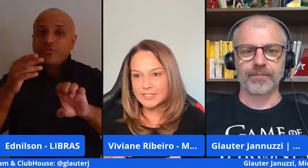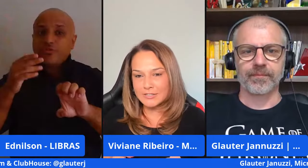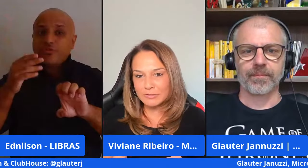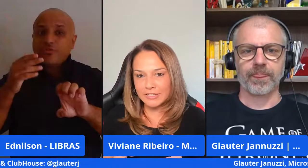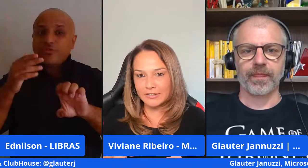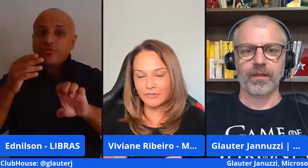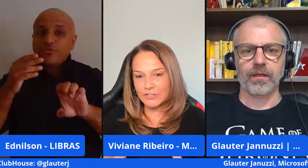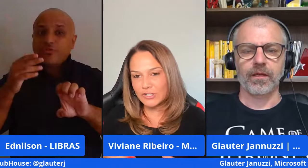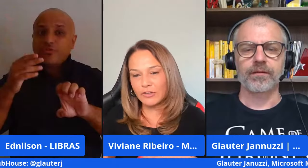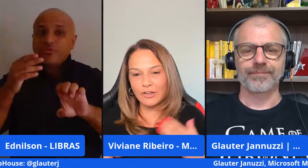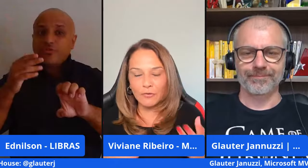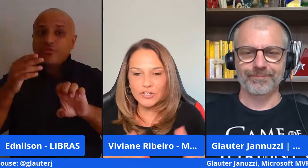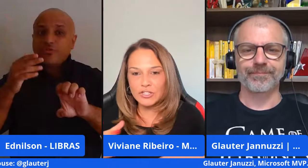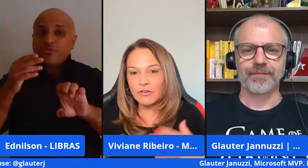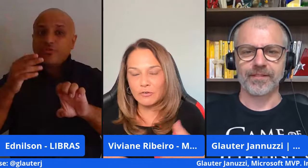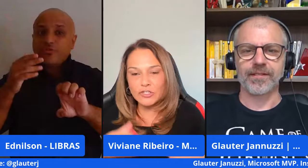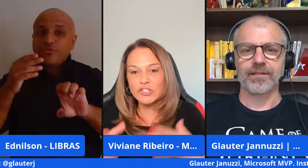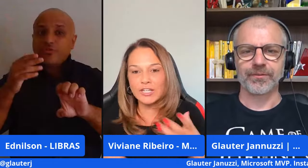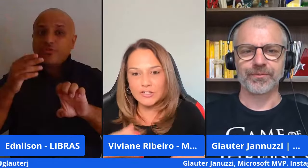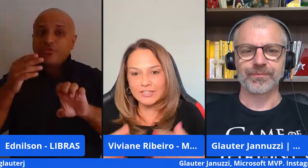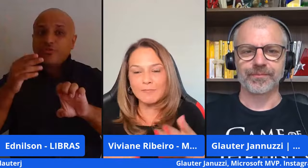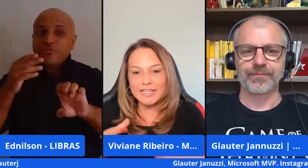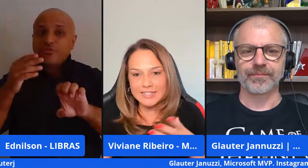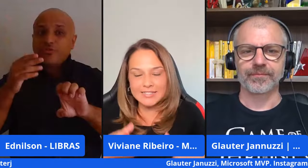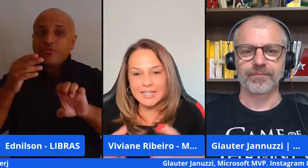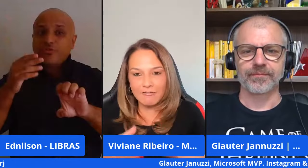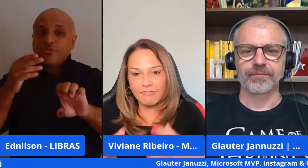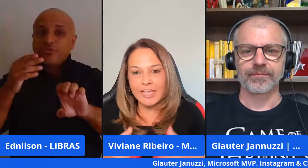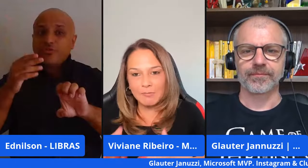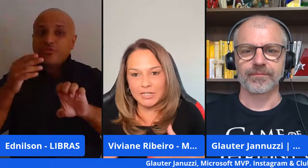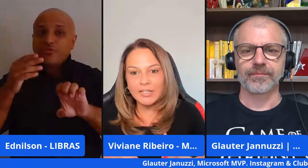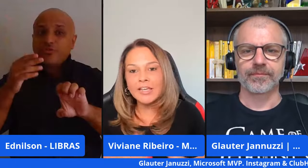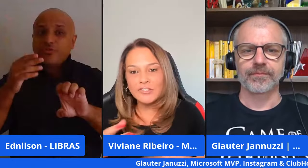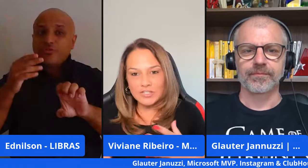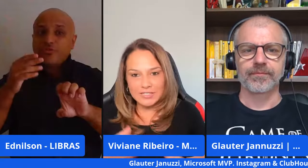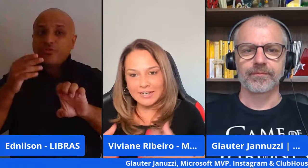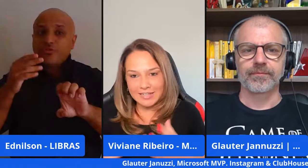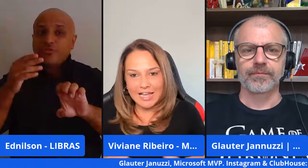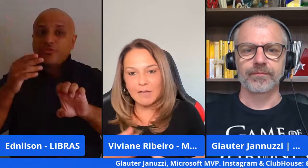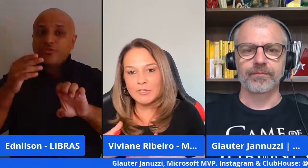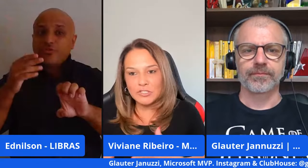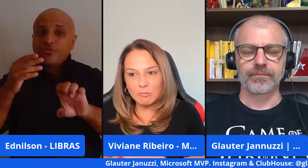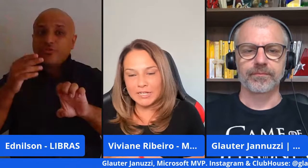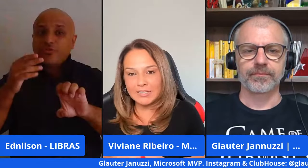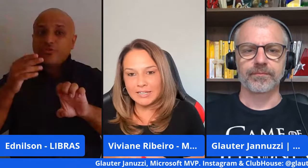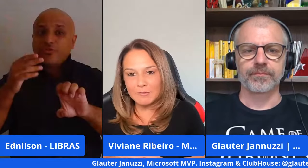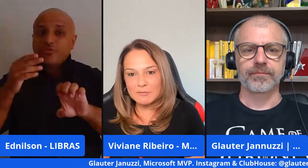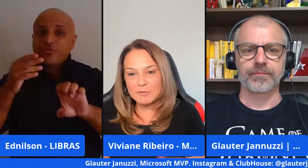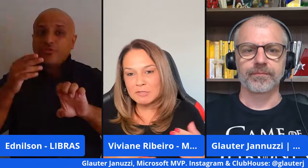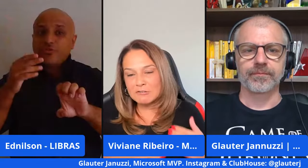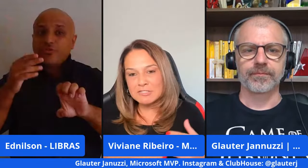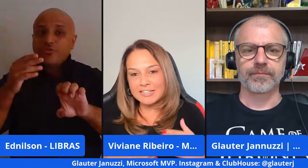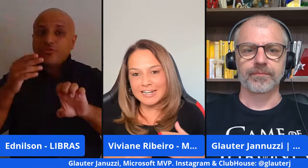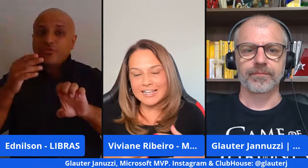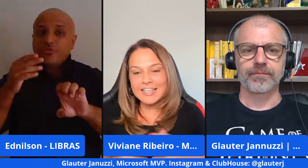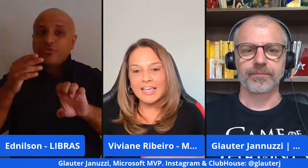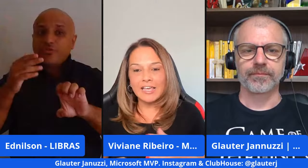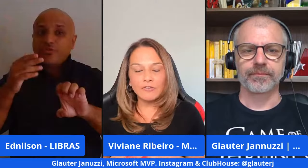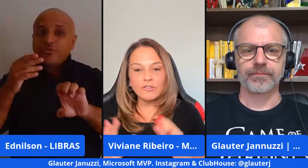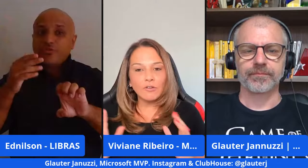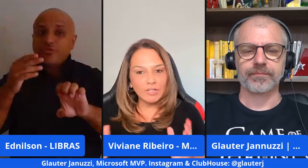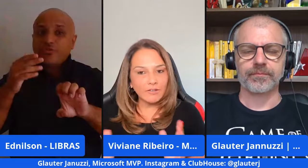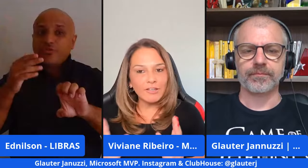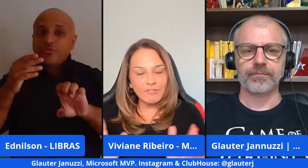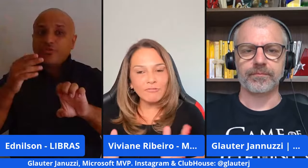cultura do Brasil né hoje a gente já está mais nessa febre de startup de empreender mas nós entramos atrás